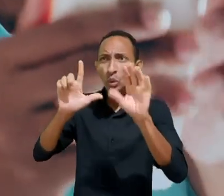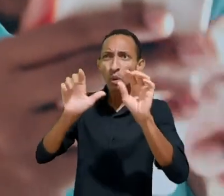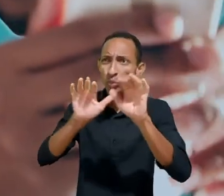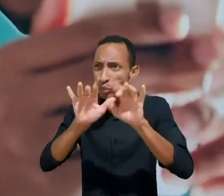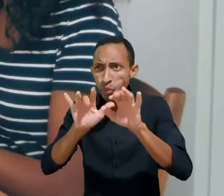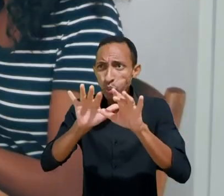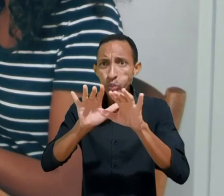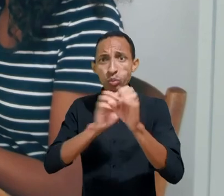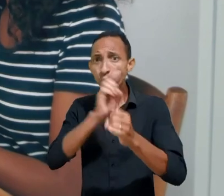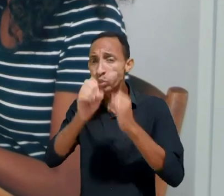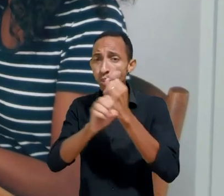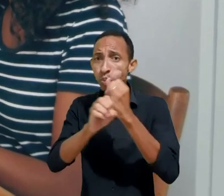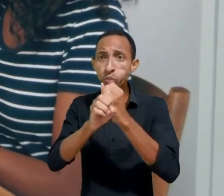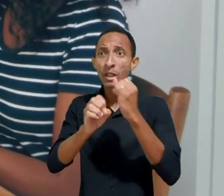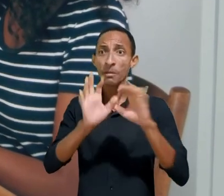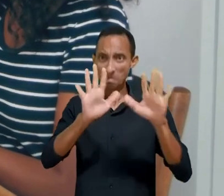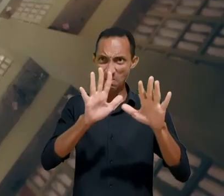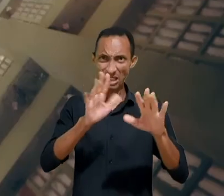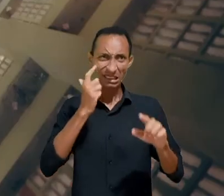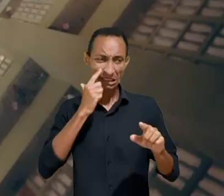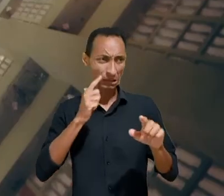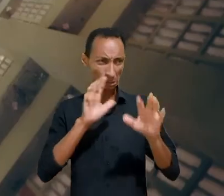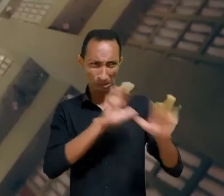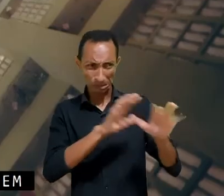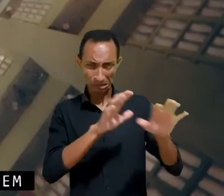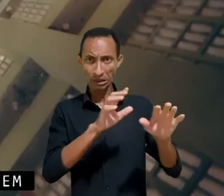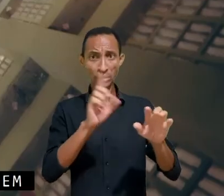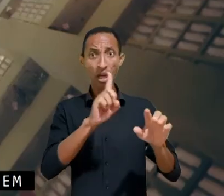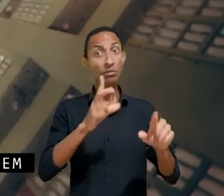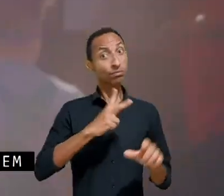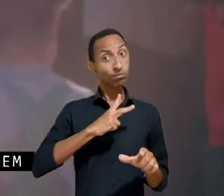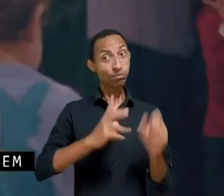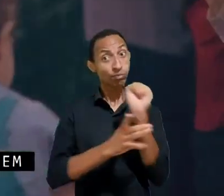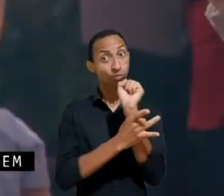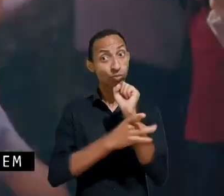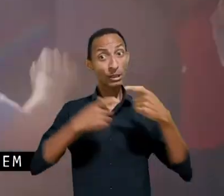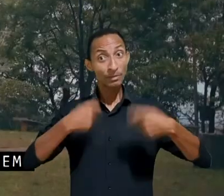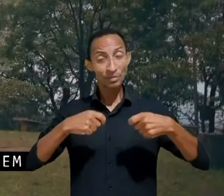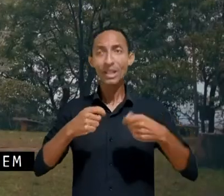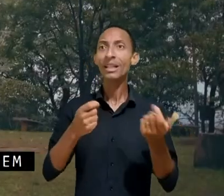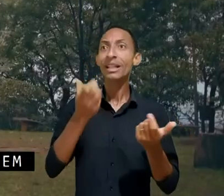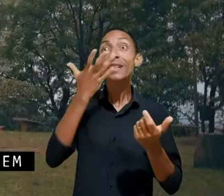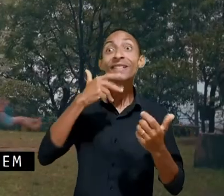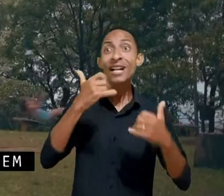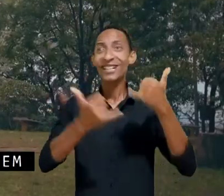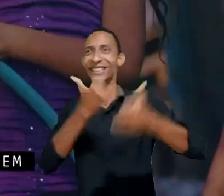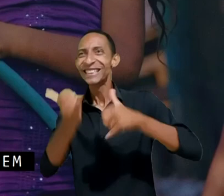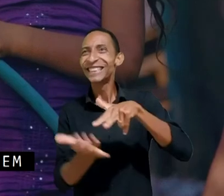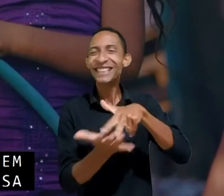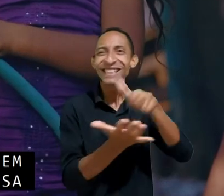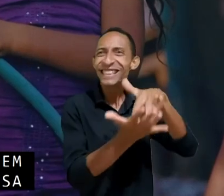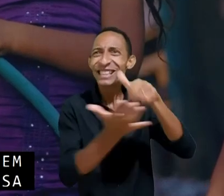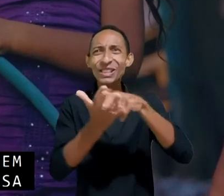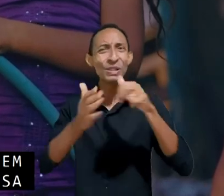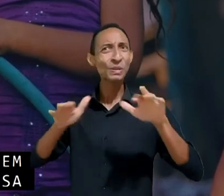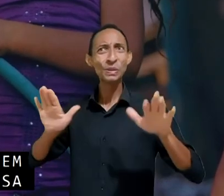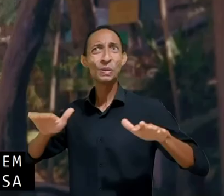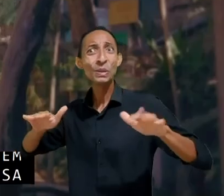sua privacidade criança precisa correr pular voar sentir